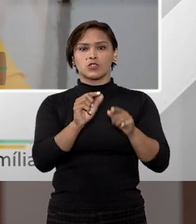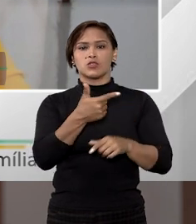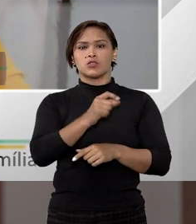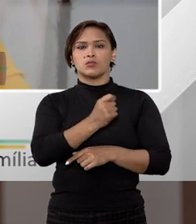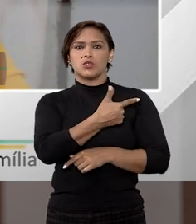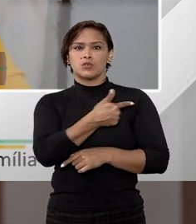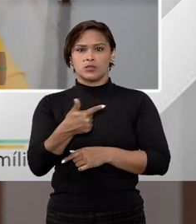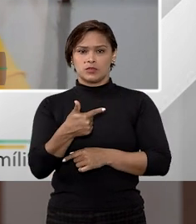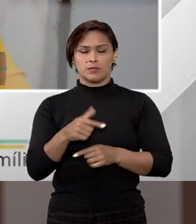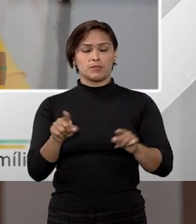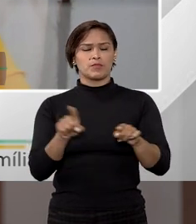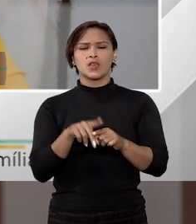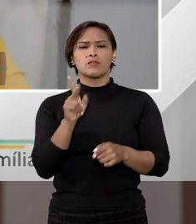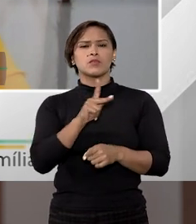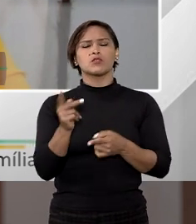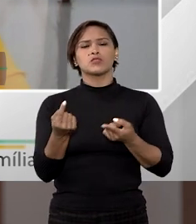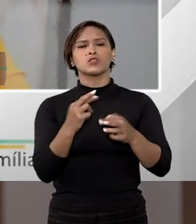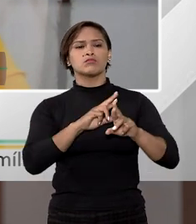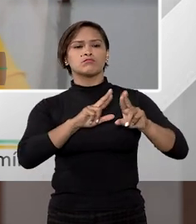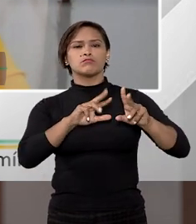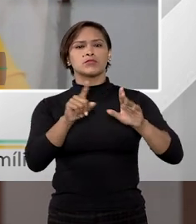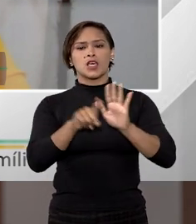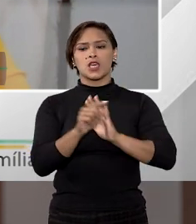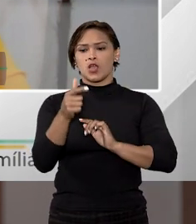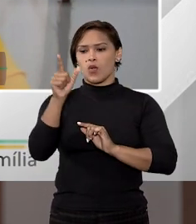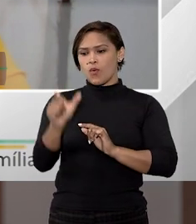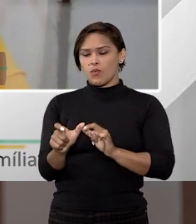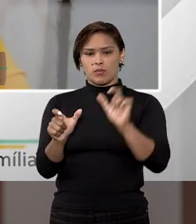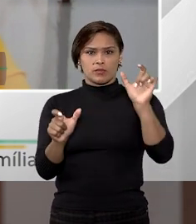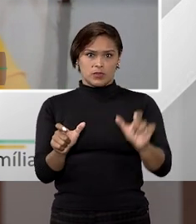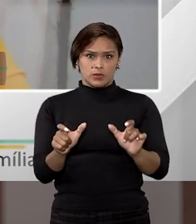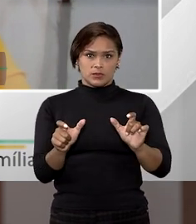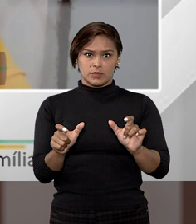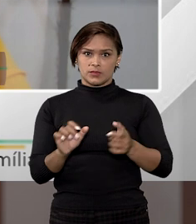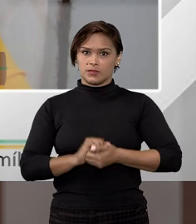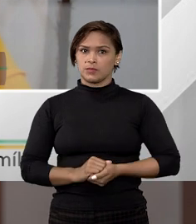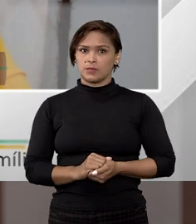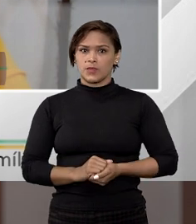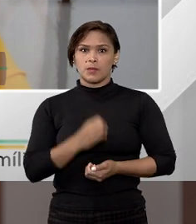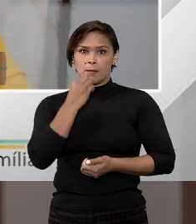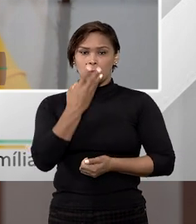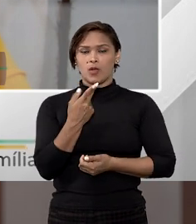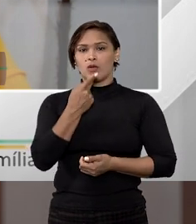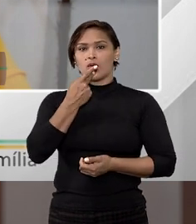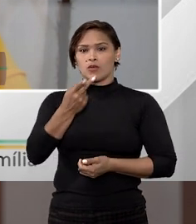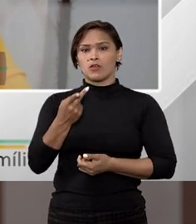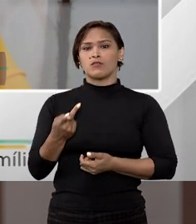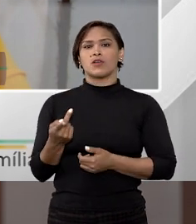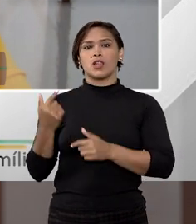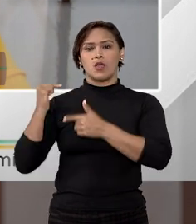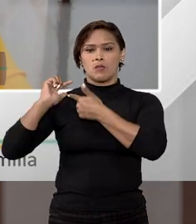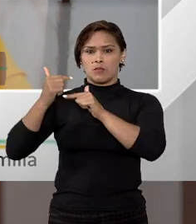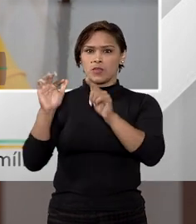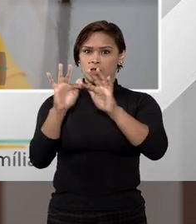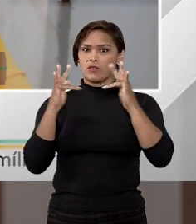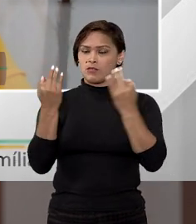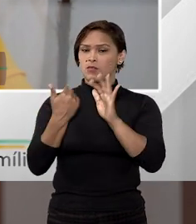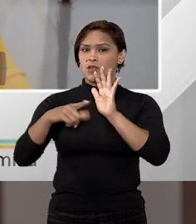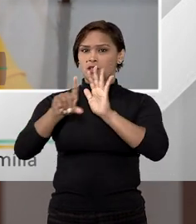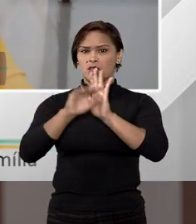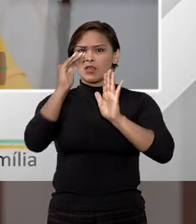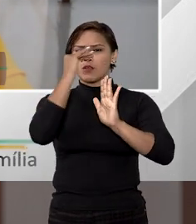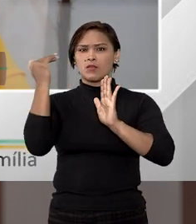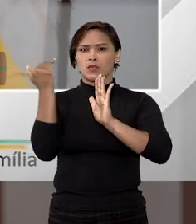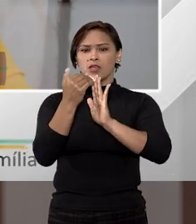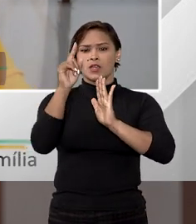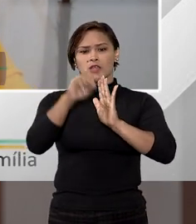de 2002. Mas, professora, qual que é a diferença entre um ou entre outro? Bom, quando nós falamos do bem de família legal ou